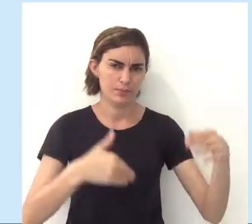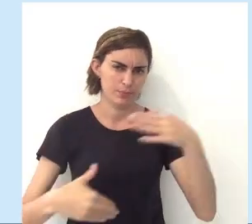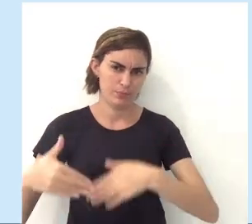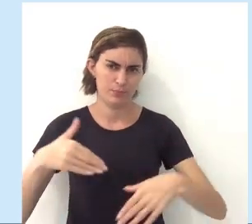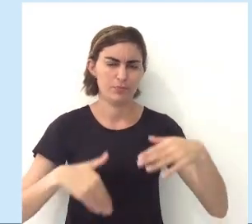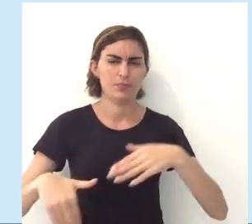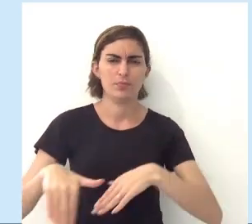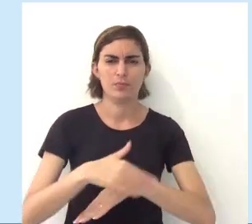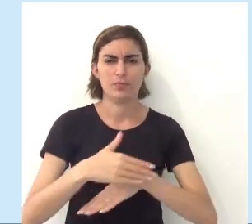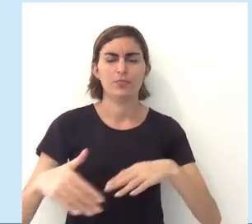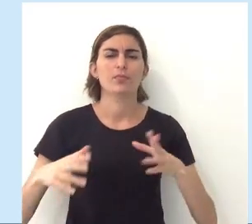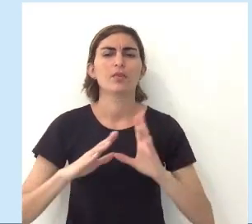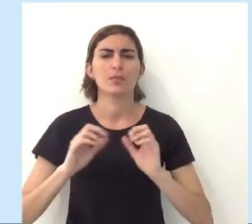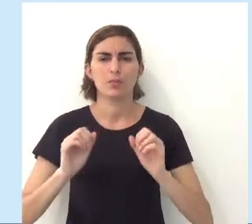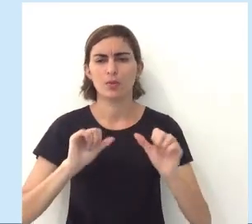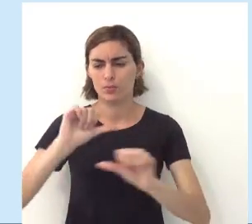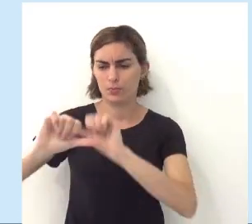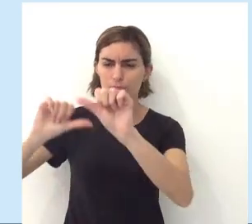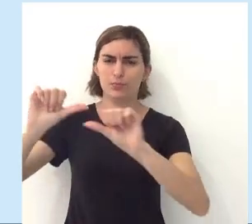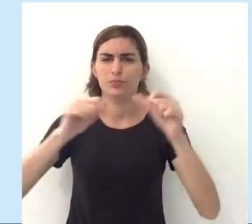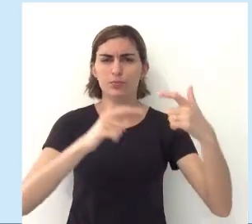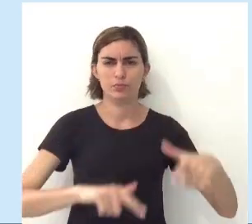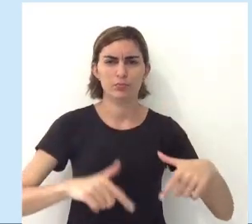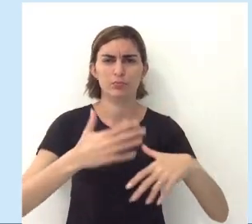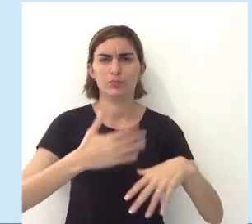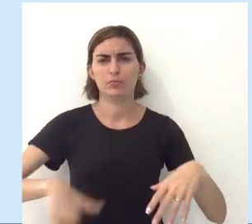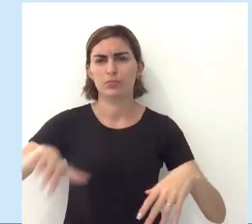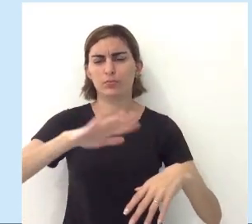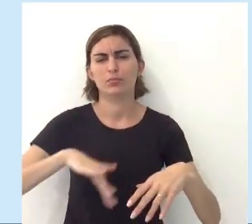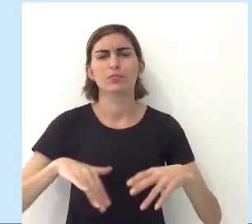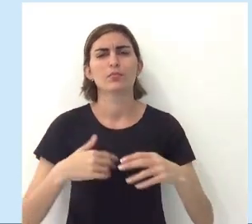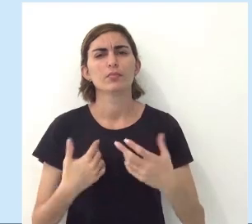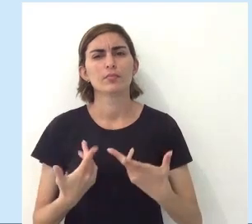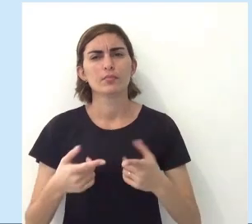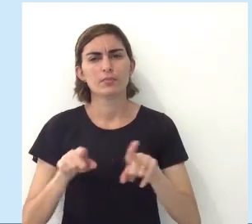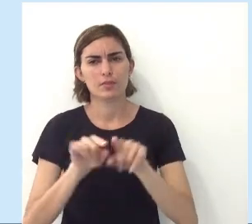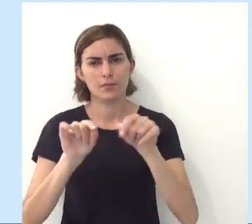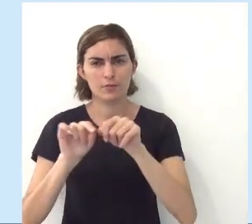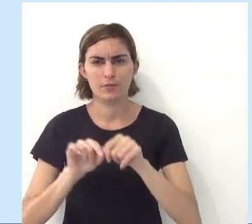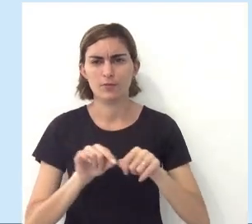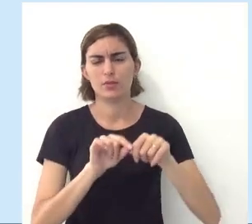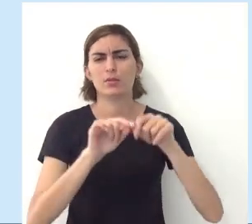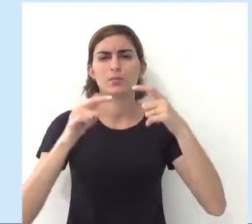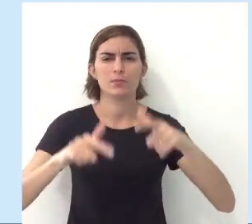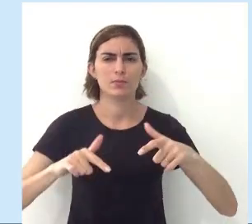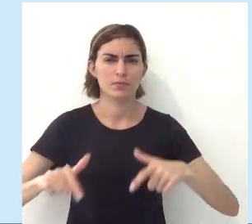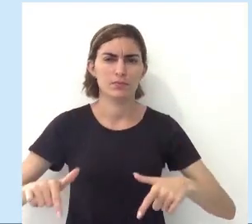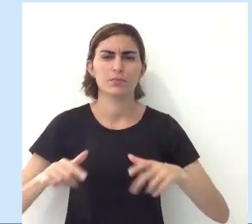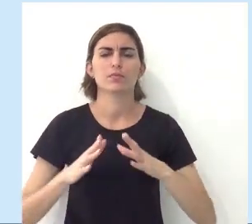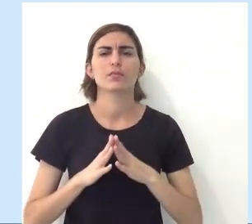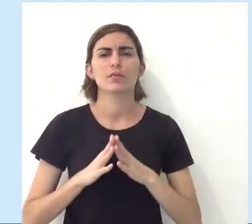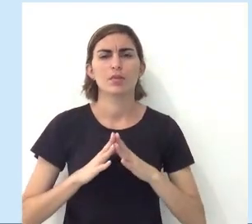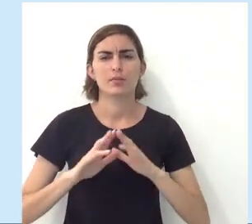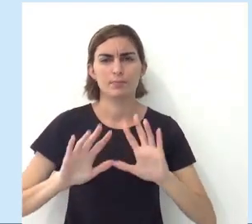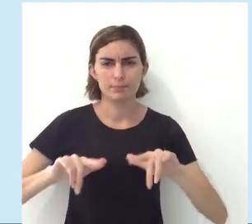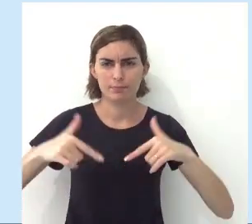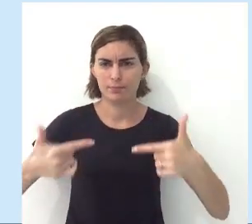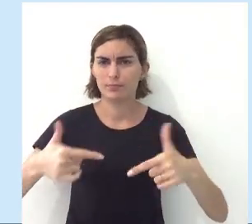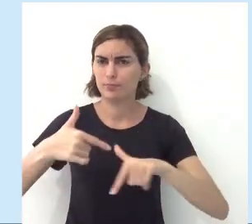acesso terrestres, que a gente pode se deslocar para outra cidade, para outro ambiente, para fazer uma determinada